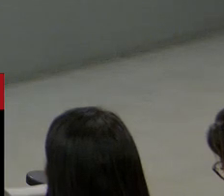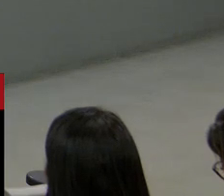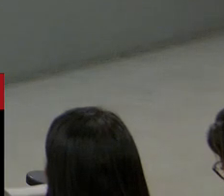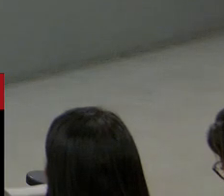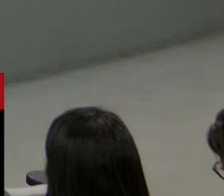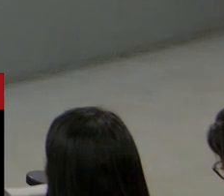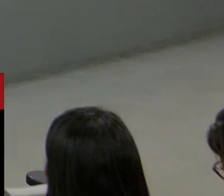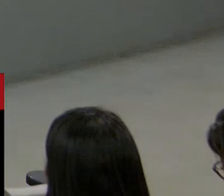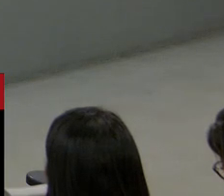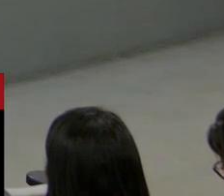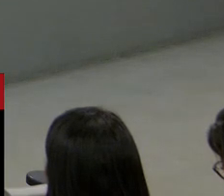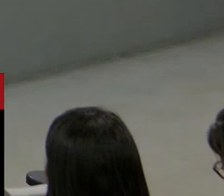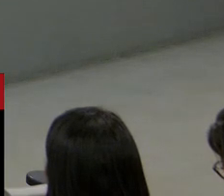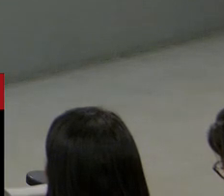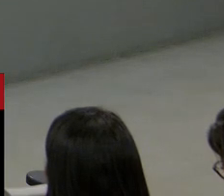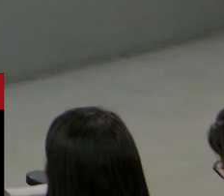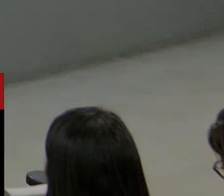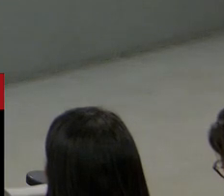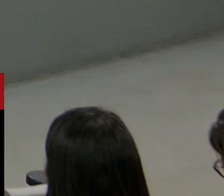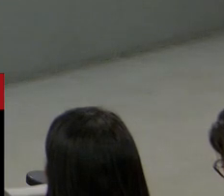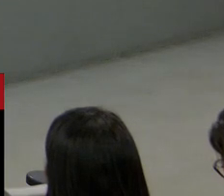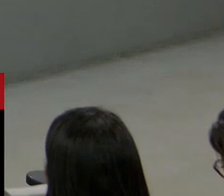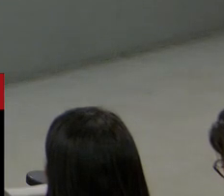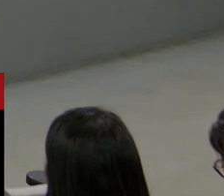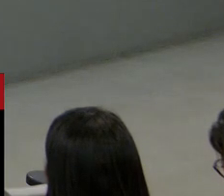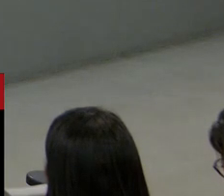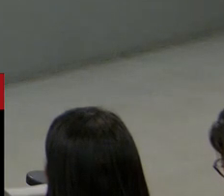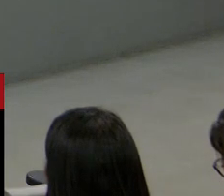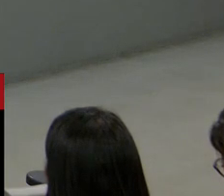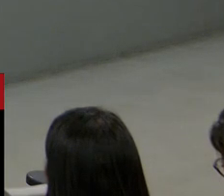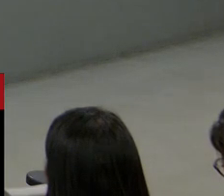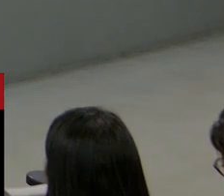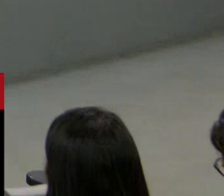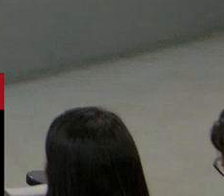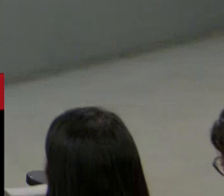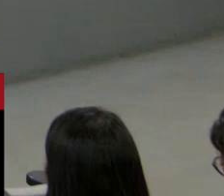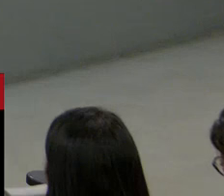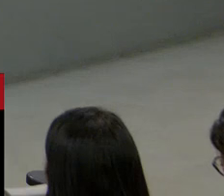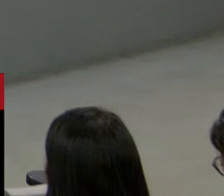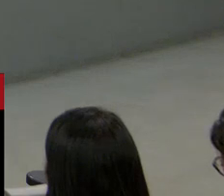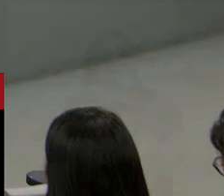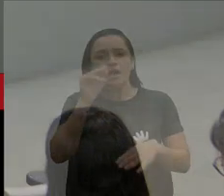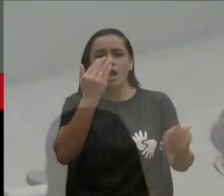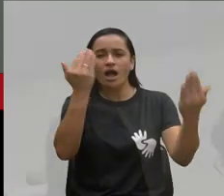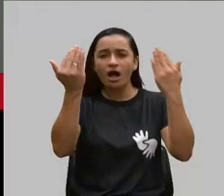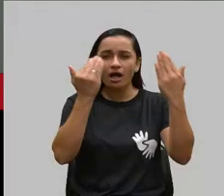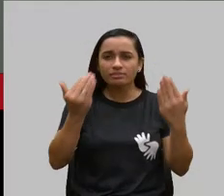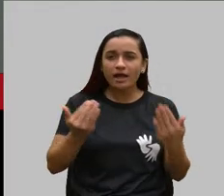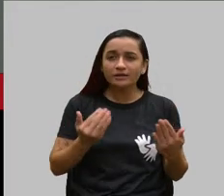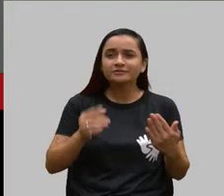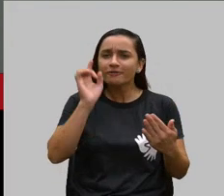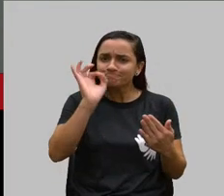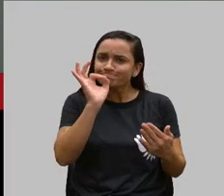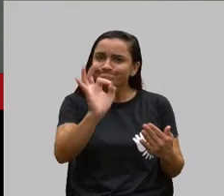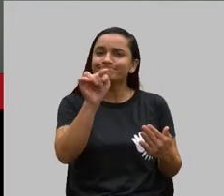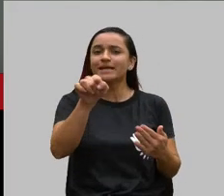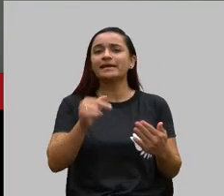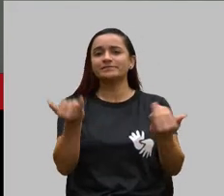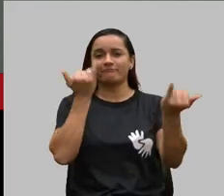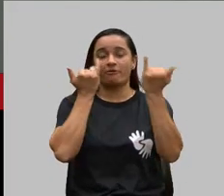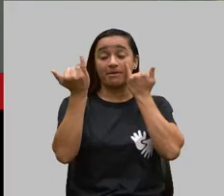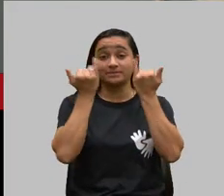importante pelo fato seguinte, porque você vai analisar exatamente esses dados. Então, vamos ver. Porque, realmente, se essa conta está